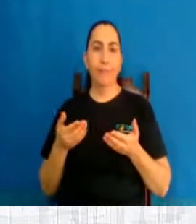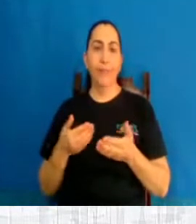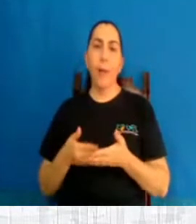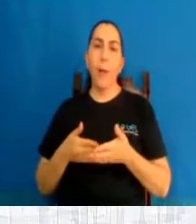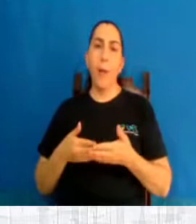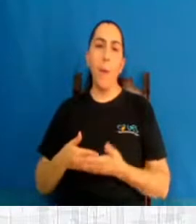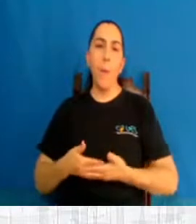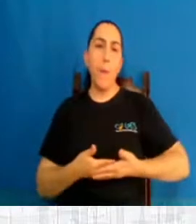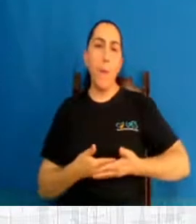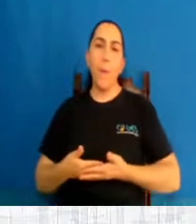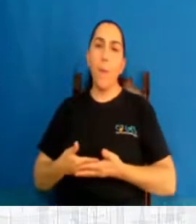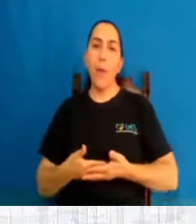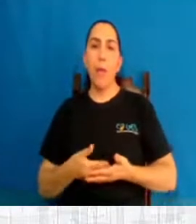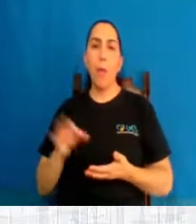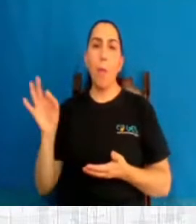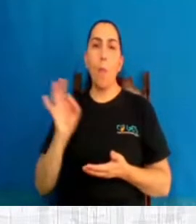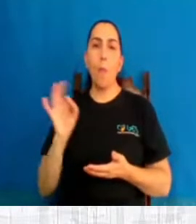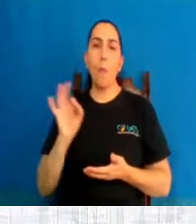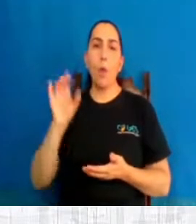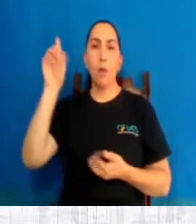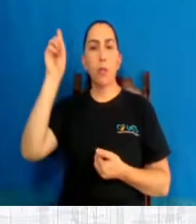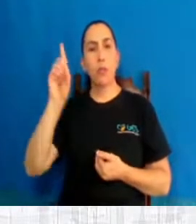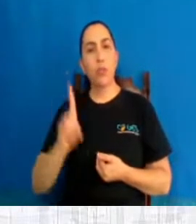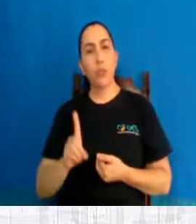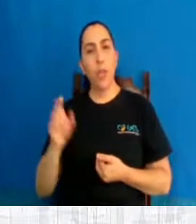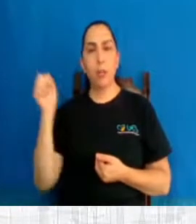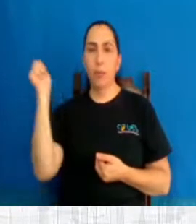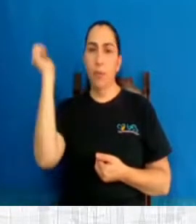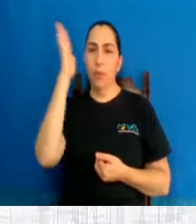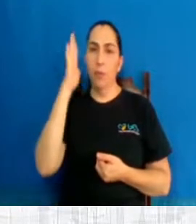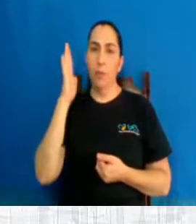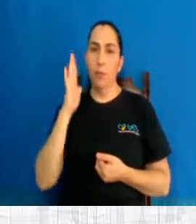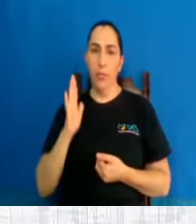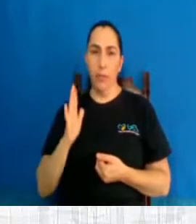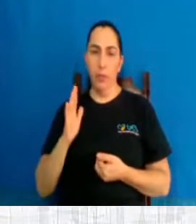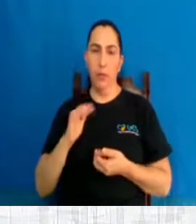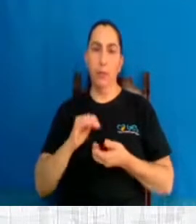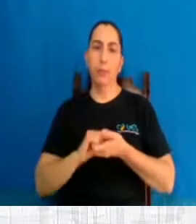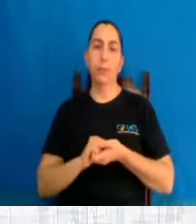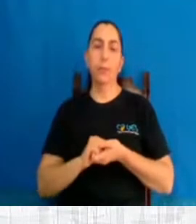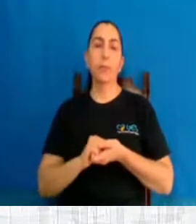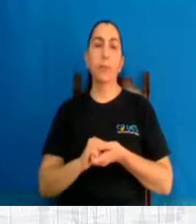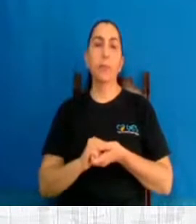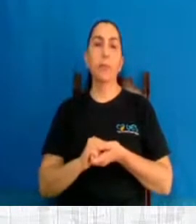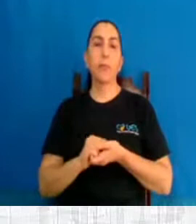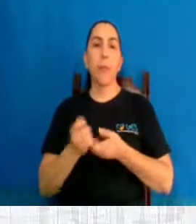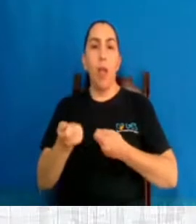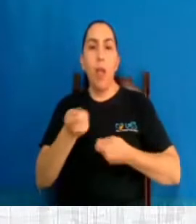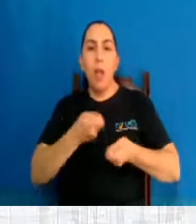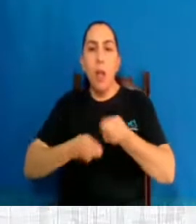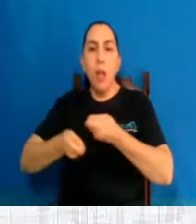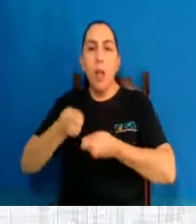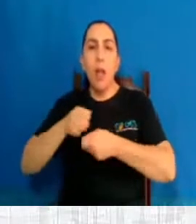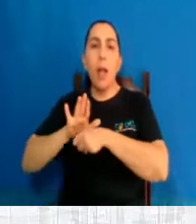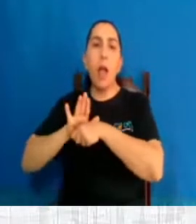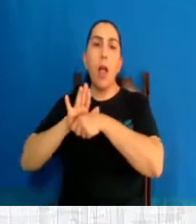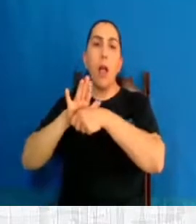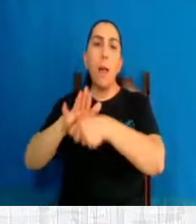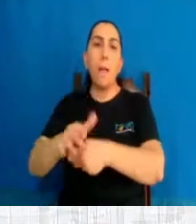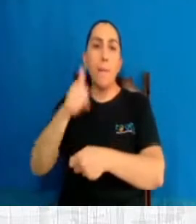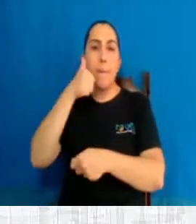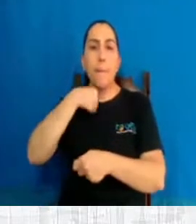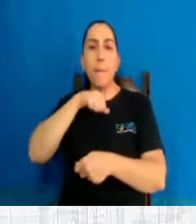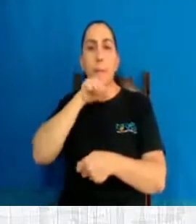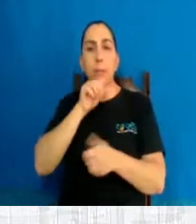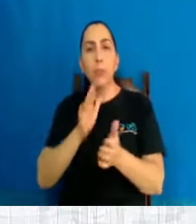bebezinho não tem direito ainda no Brasil. Não tem muitos direitos. Auxiliando financeiramente, apoiando as mães carentes.